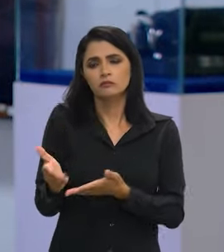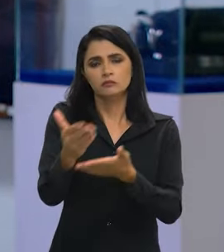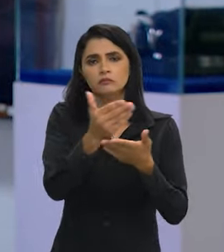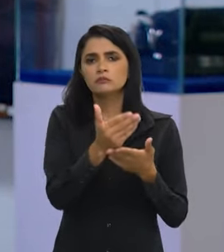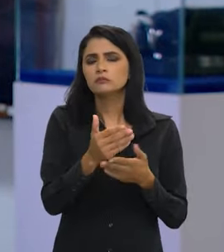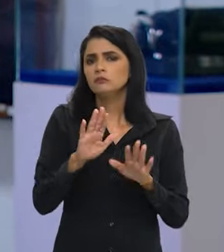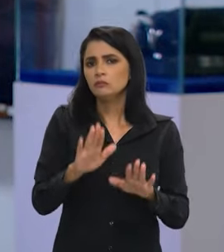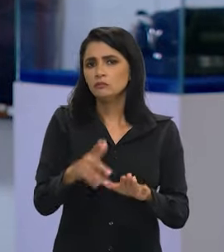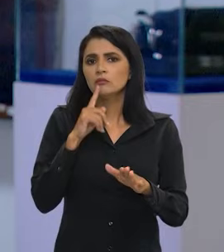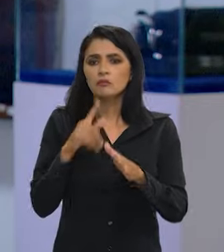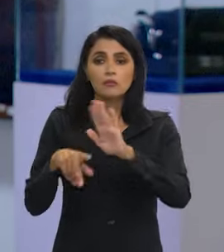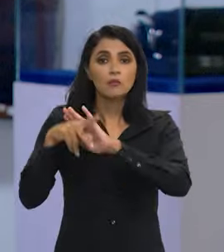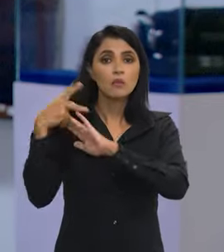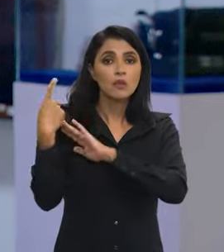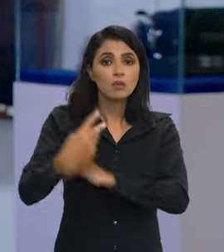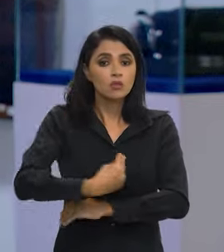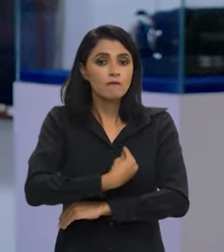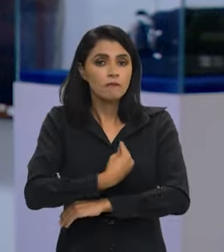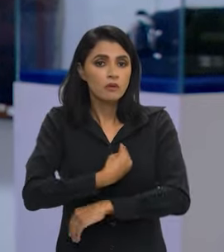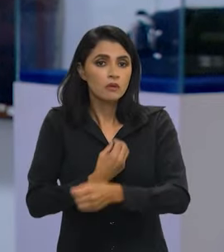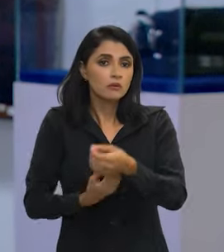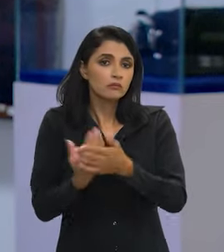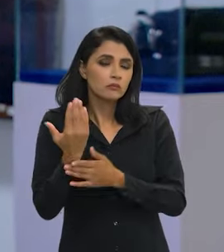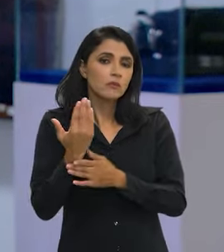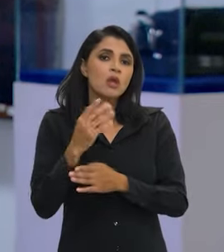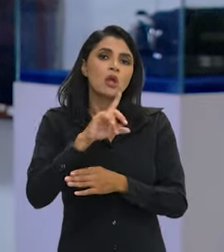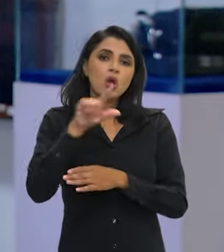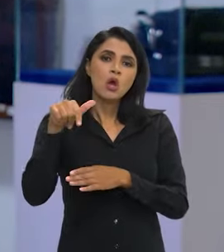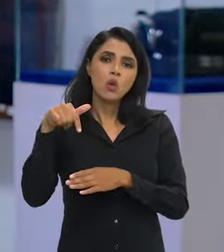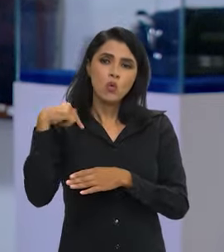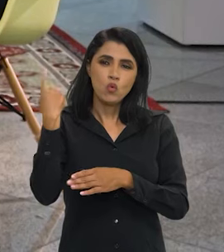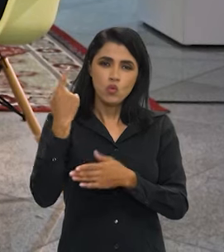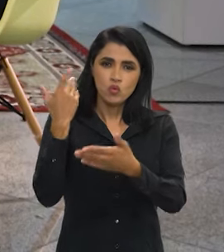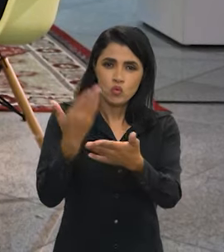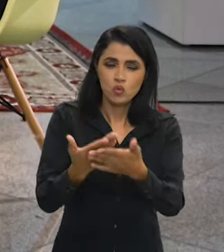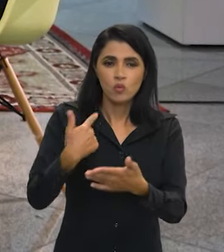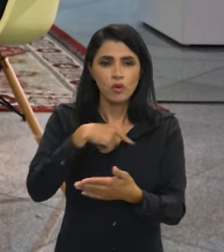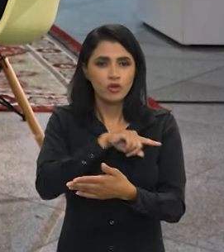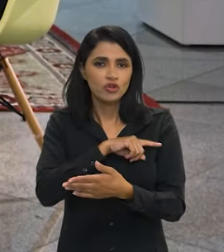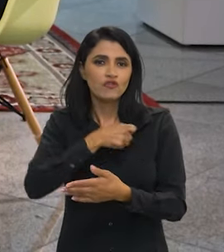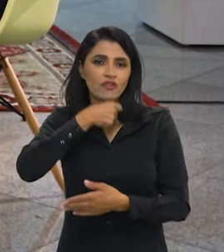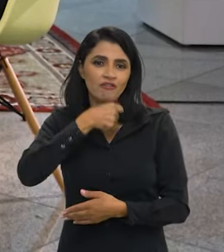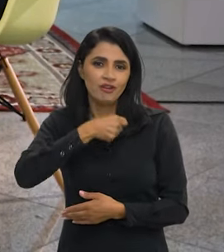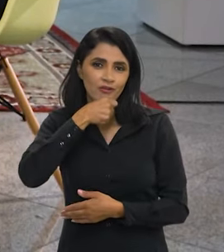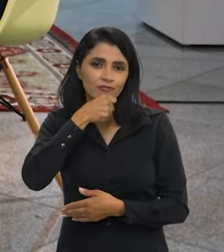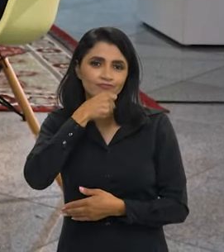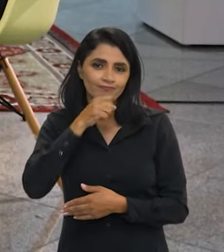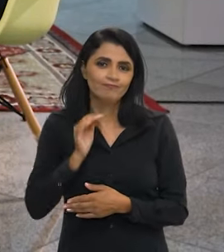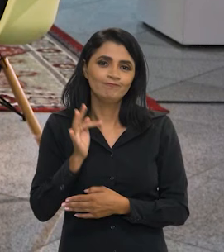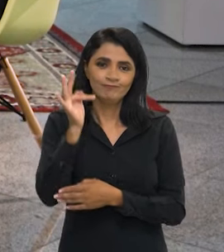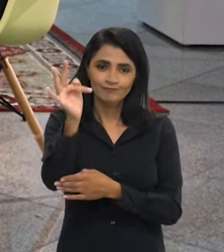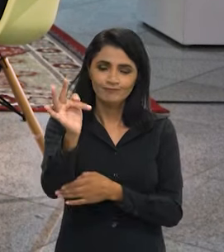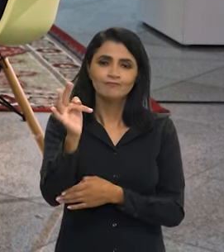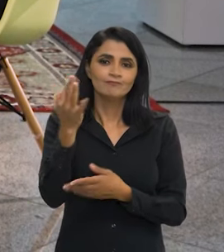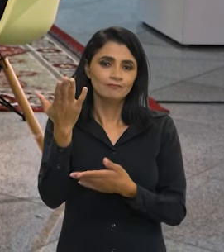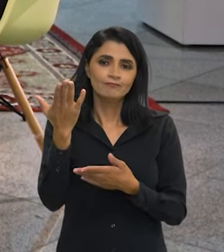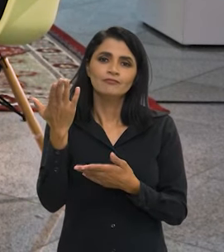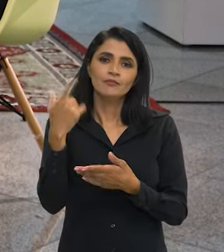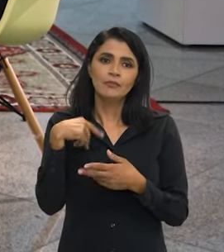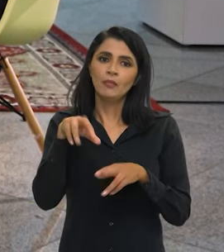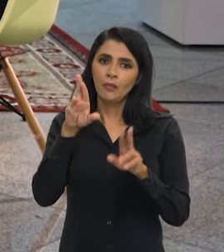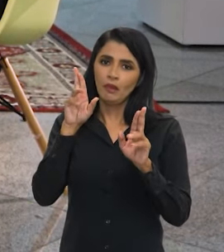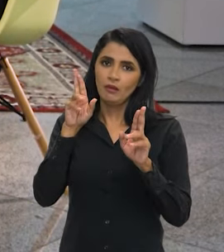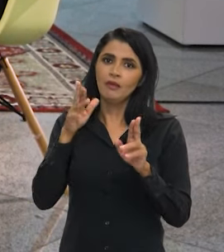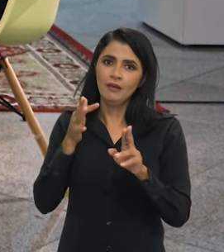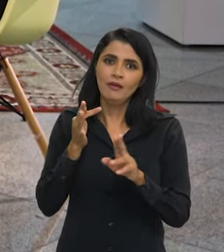arrecadando, mas é construir a sua vida previdenciária. Porque quando chegar lá, todos nós ficamos mais velhos. É a